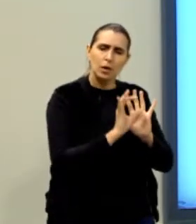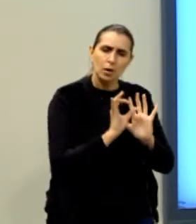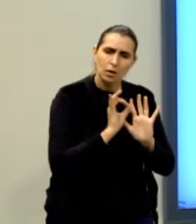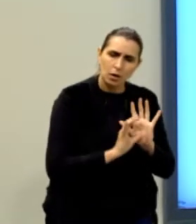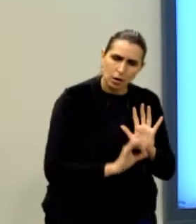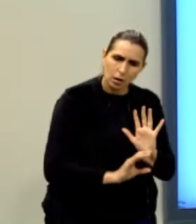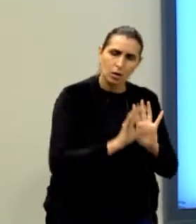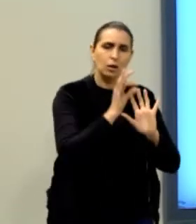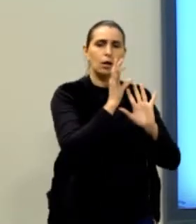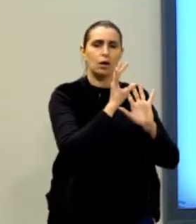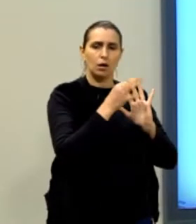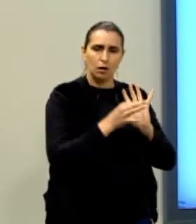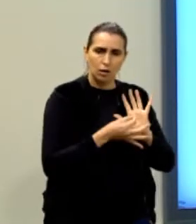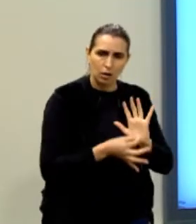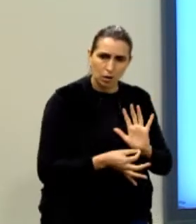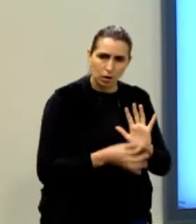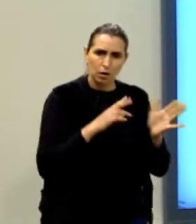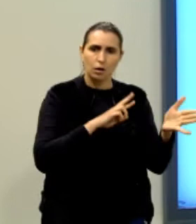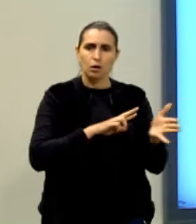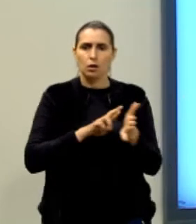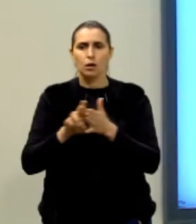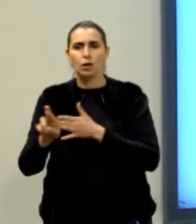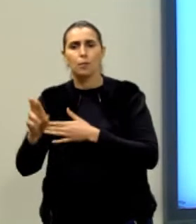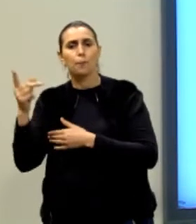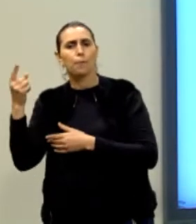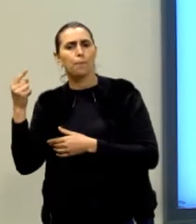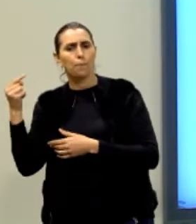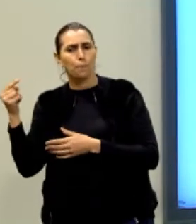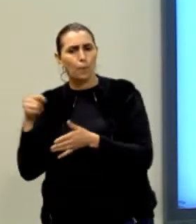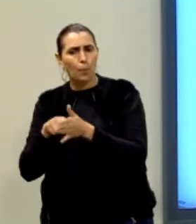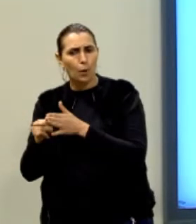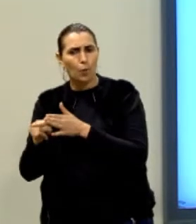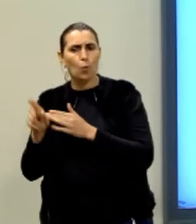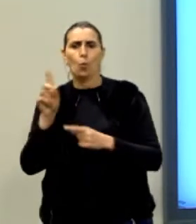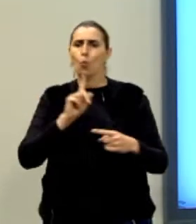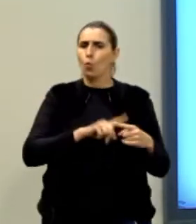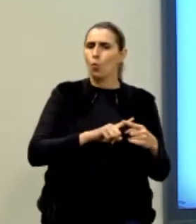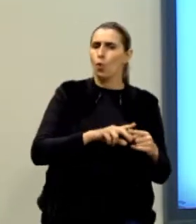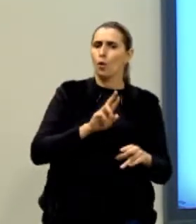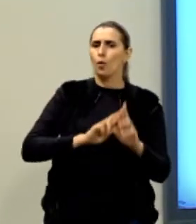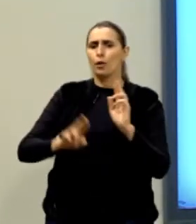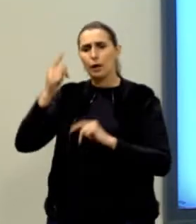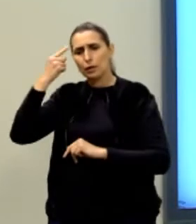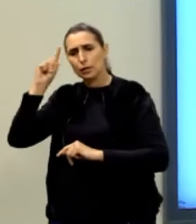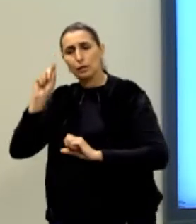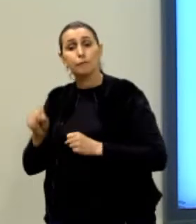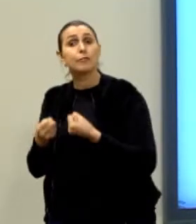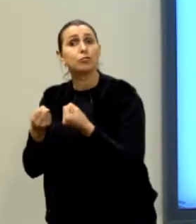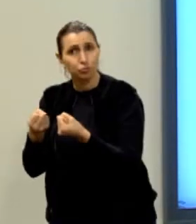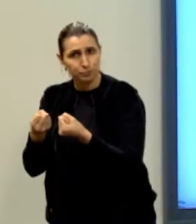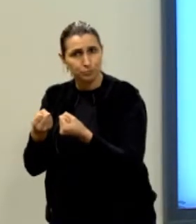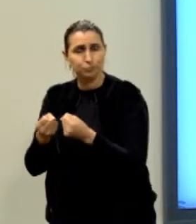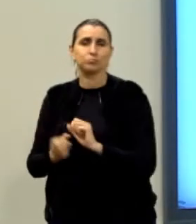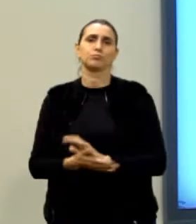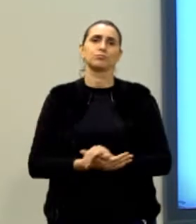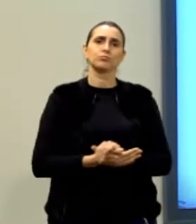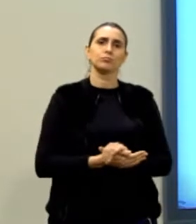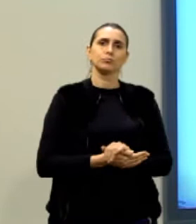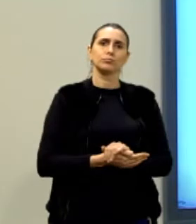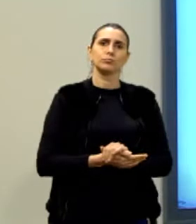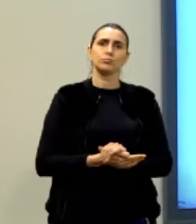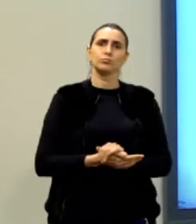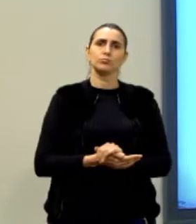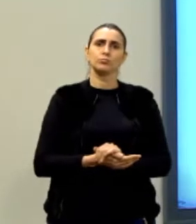ele deve responder a pergunta por quê em relação à tese defendida, tá? Então, por exemplo,